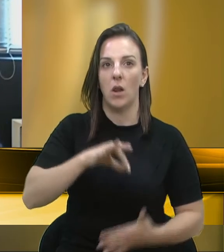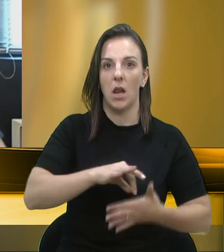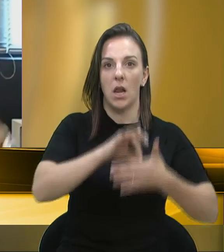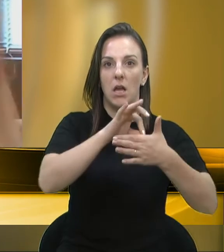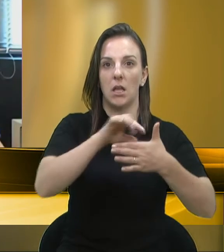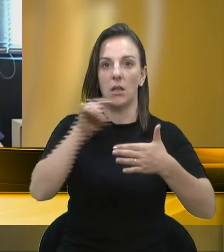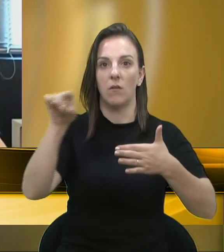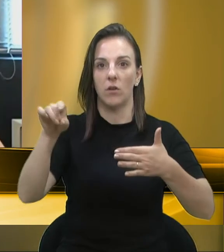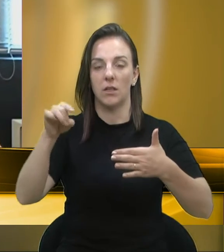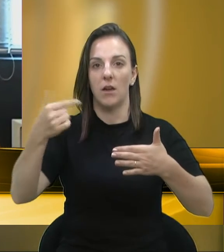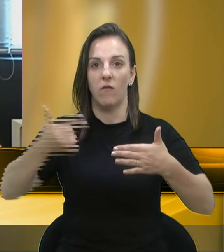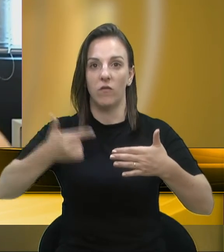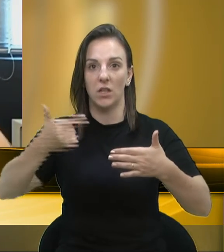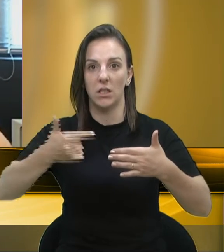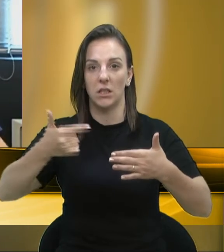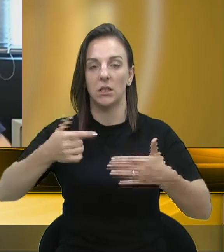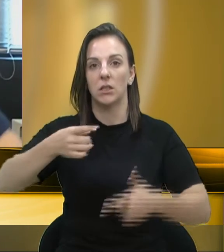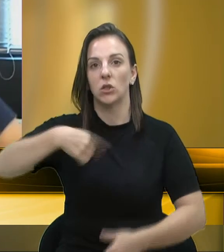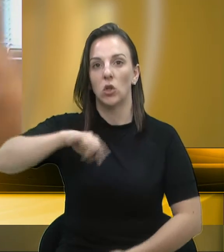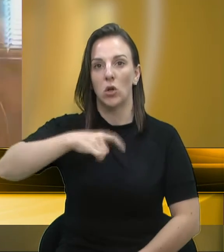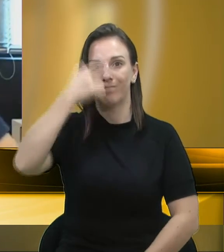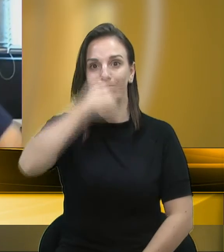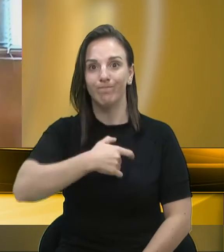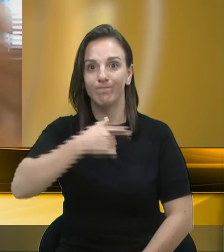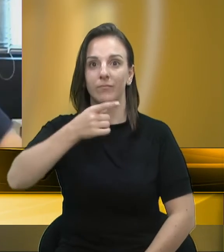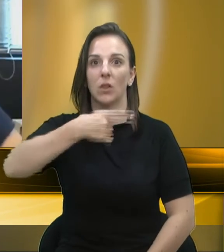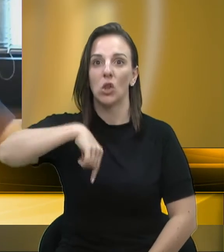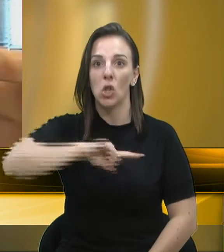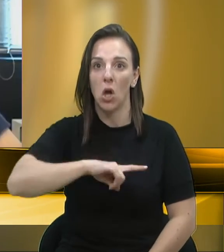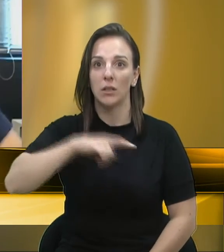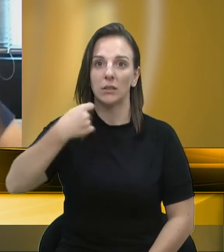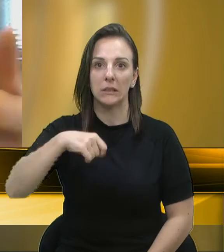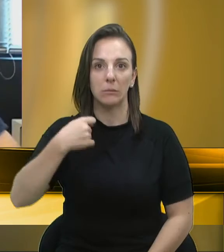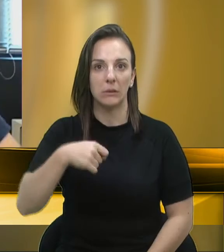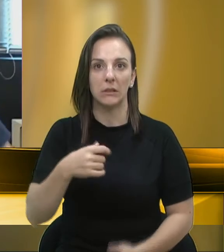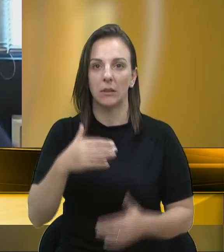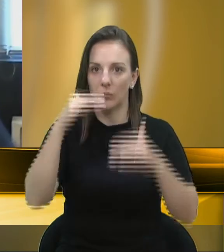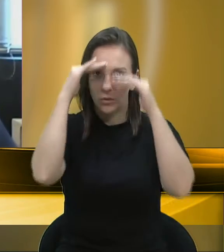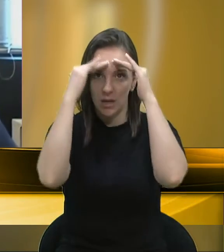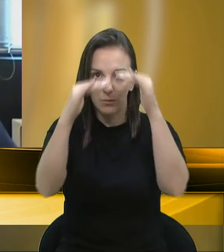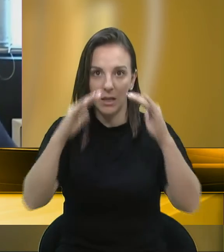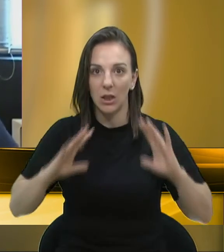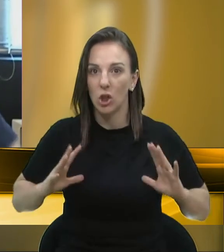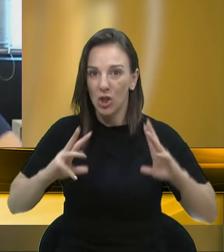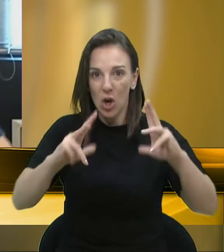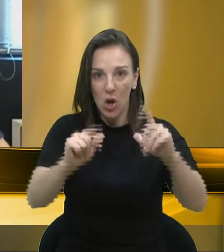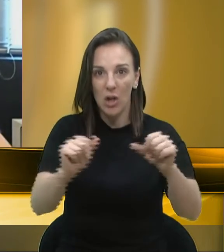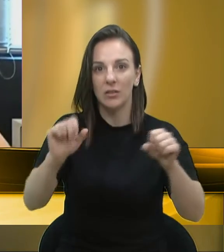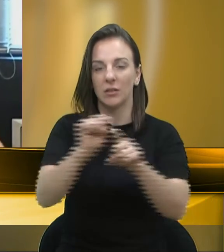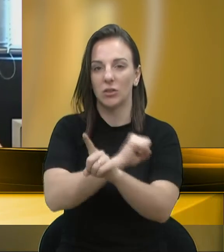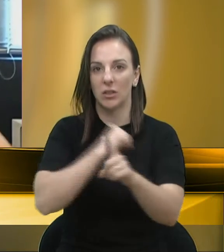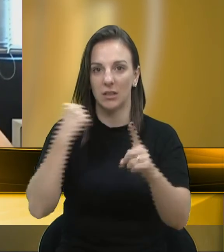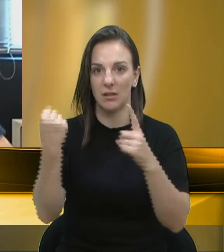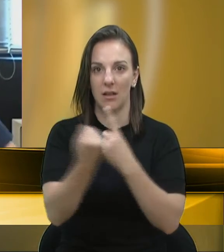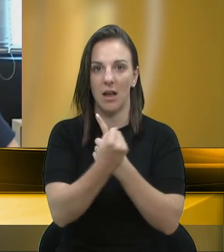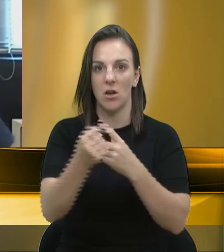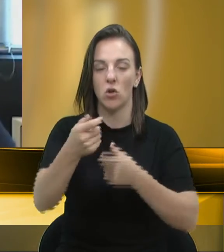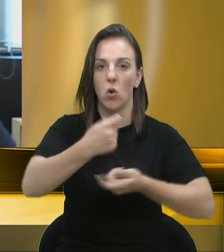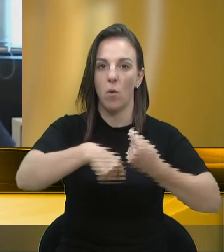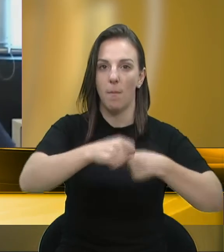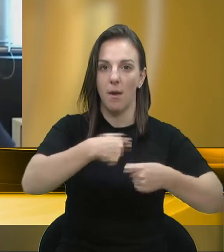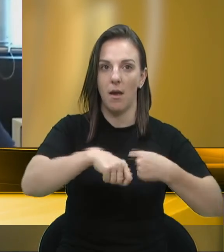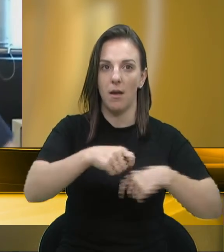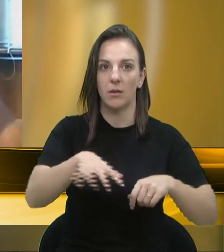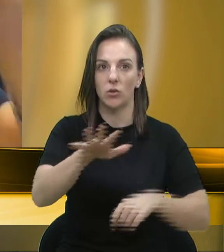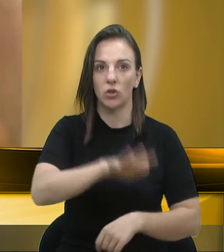nós nos posicionamos nesse sentido, prefeito. Nós precisamos contemplar toda a sociedade, precisamos contemplar o comércio, de um